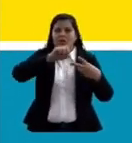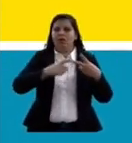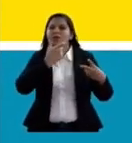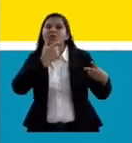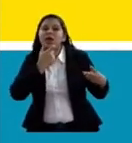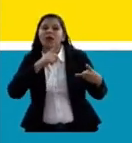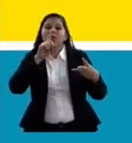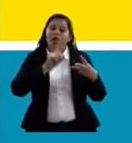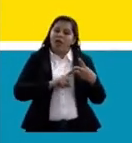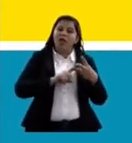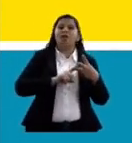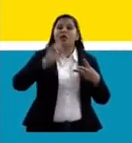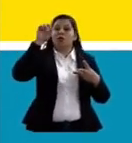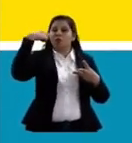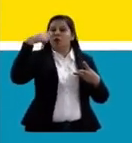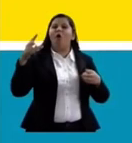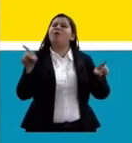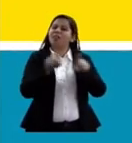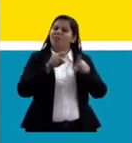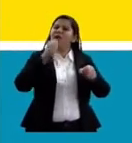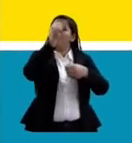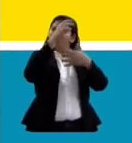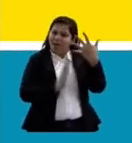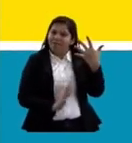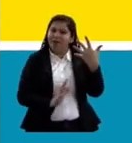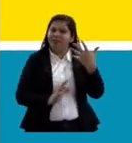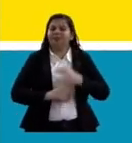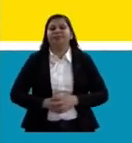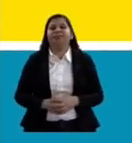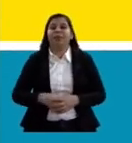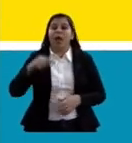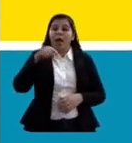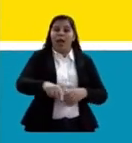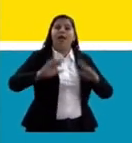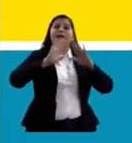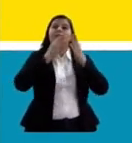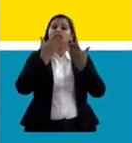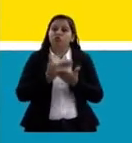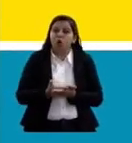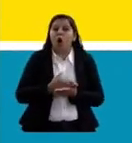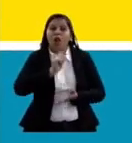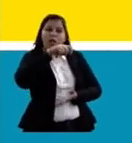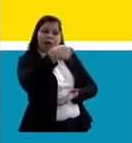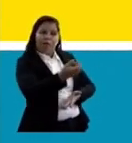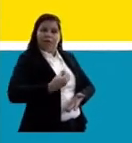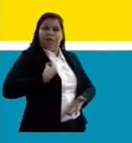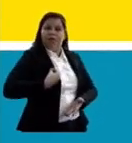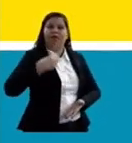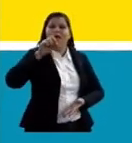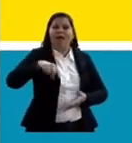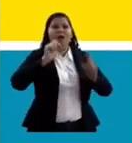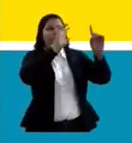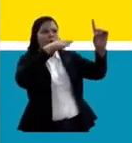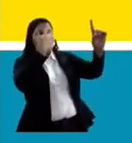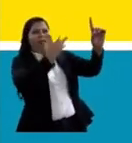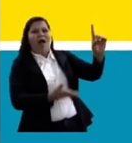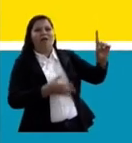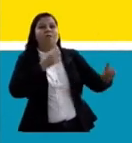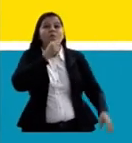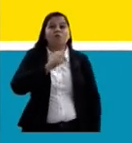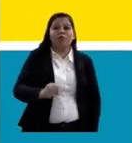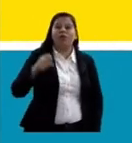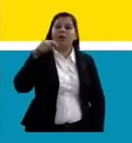Bom, o tema, essa escola chamada Vida, é uma homenagem ao saudoso Paulo Freire, que neste ano completaria 100 anos de